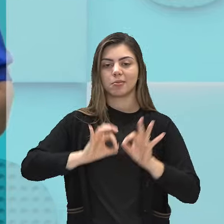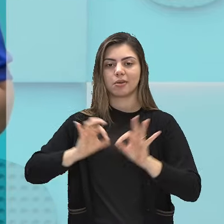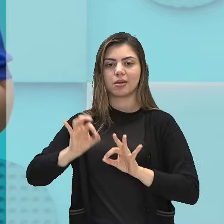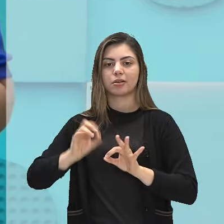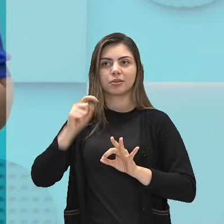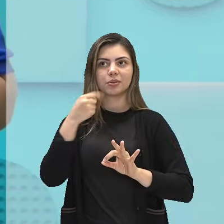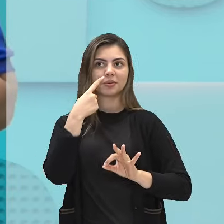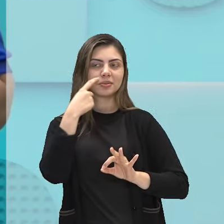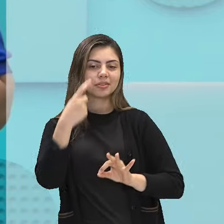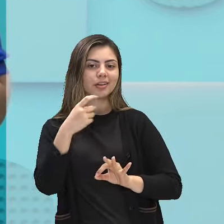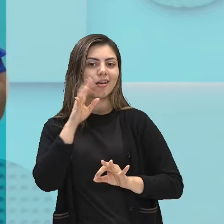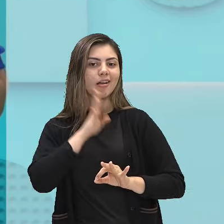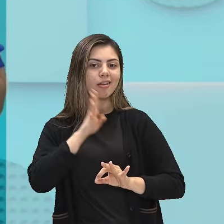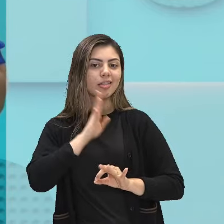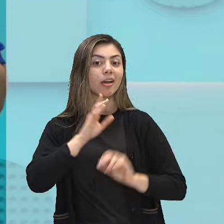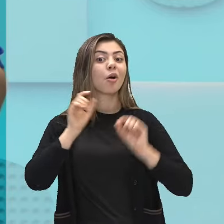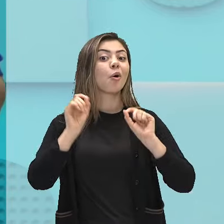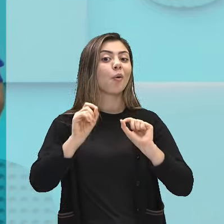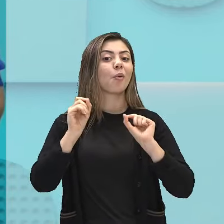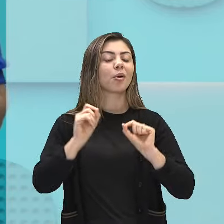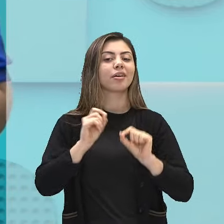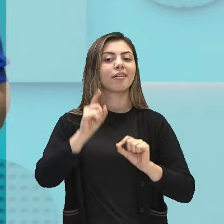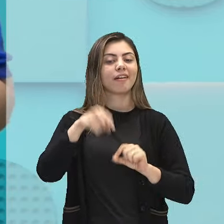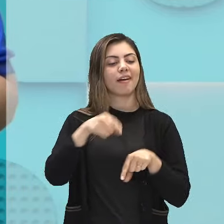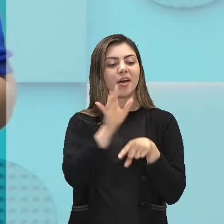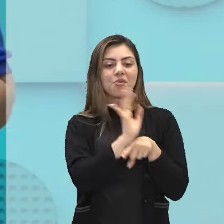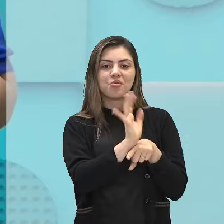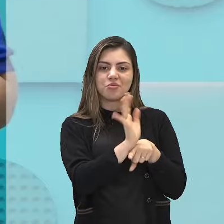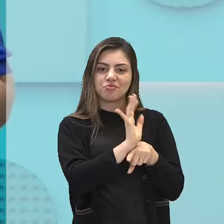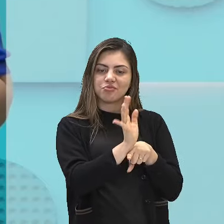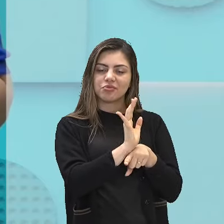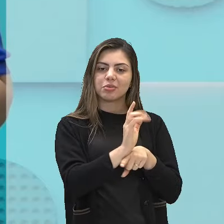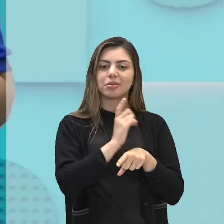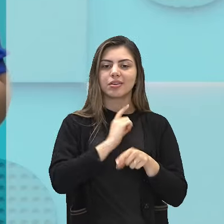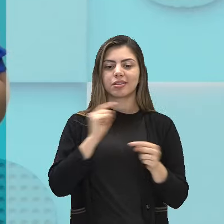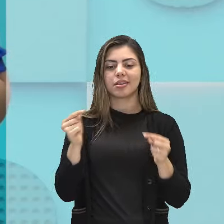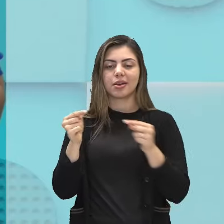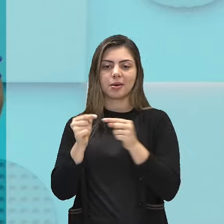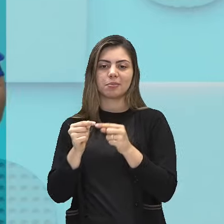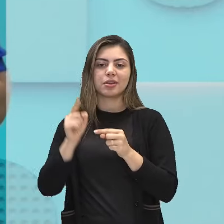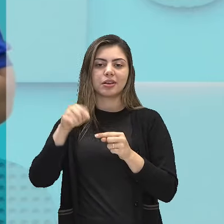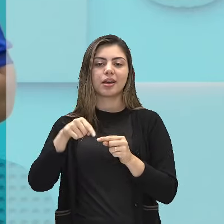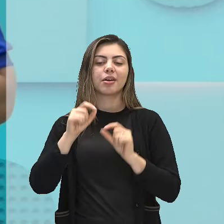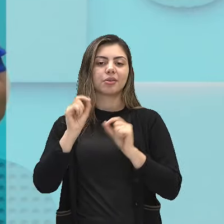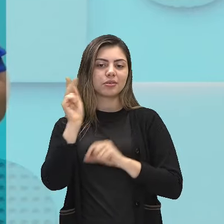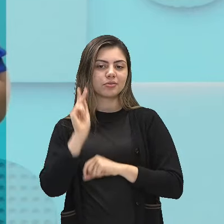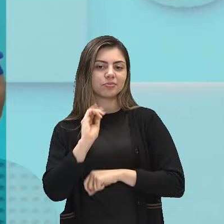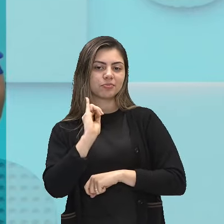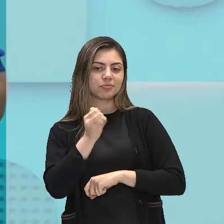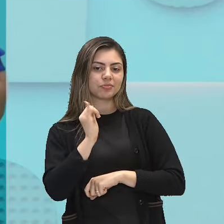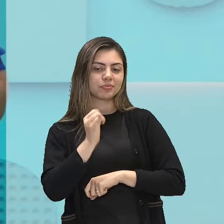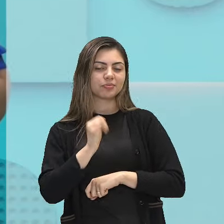interessante, dinâmico, um vídeo baseado no conto da Astrid Cabral.